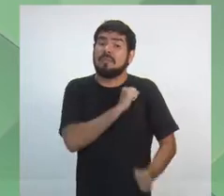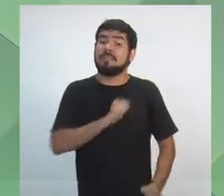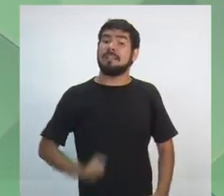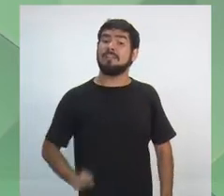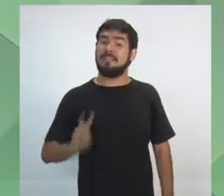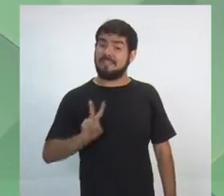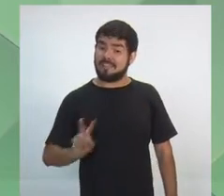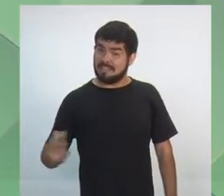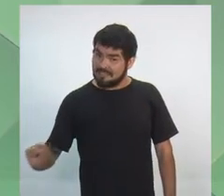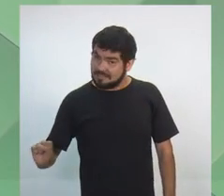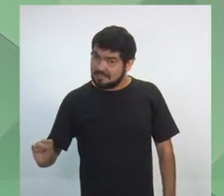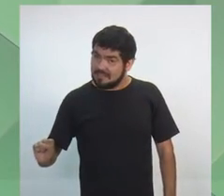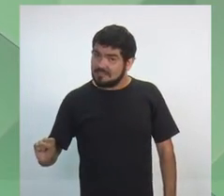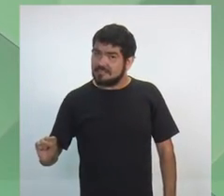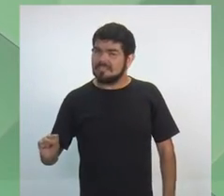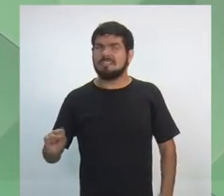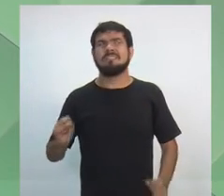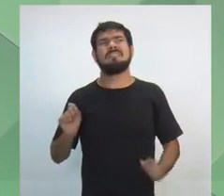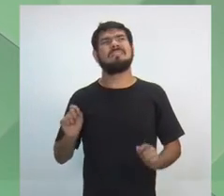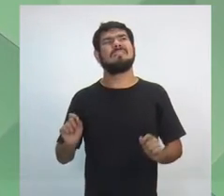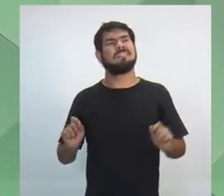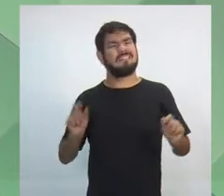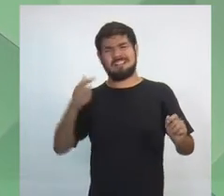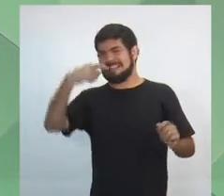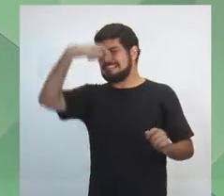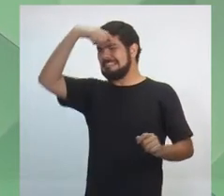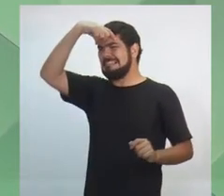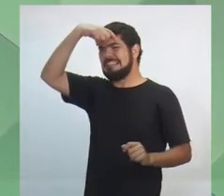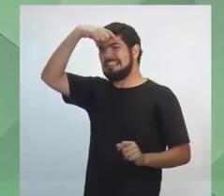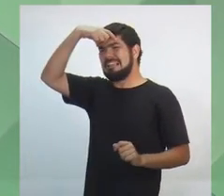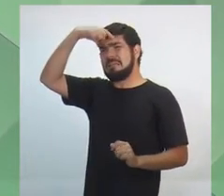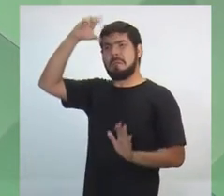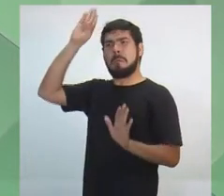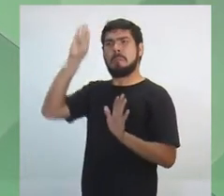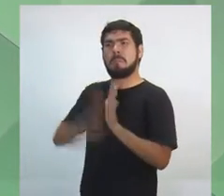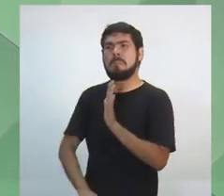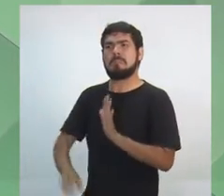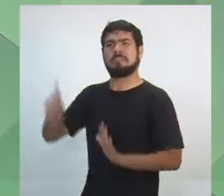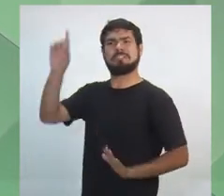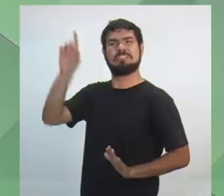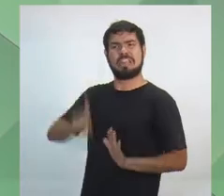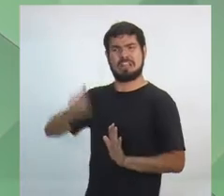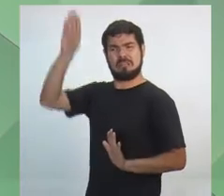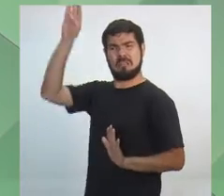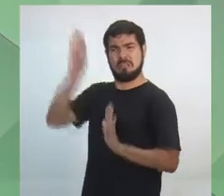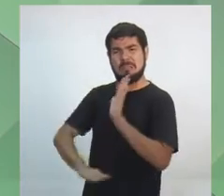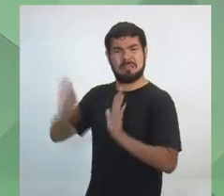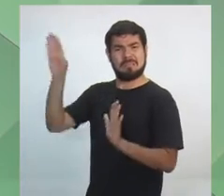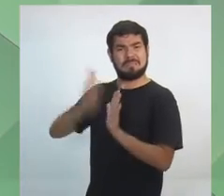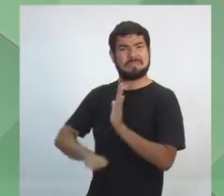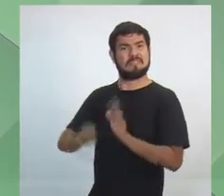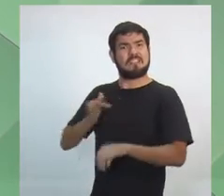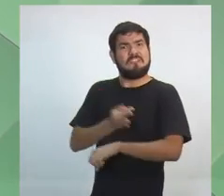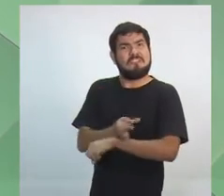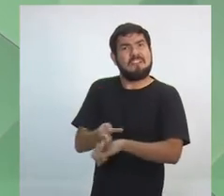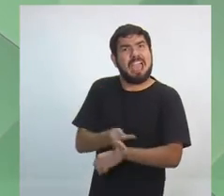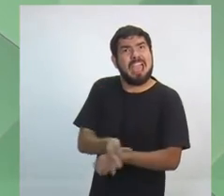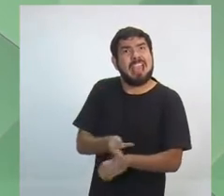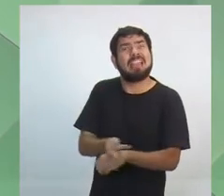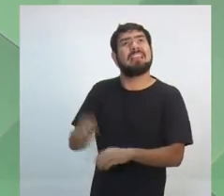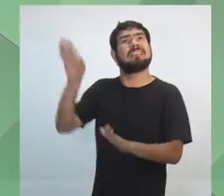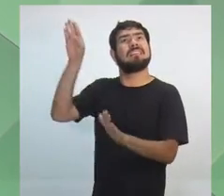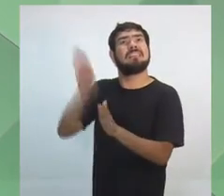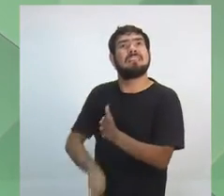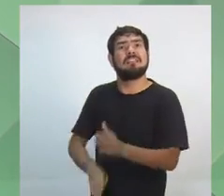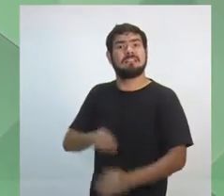Que retira os direitos trabalhistas. Que impede o trabalhador de ter direito a férias, a décimo terceiro